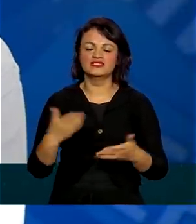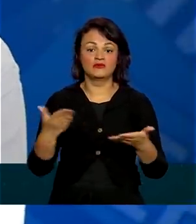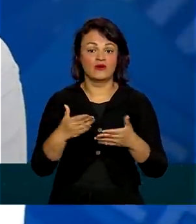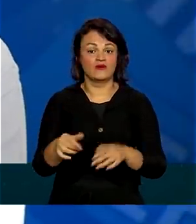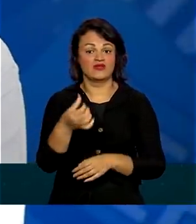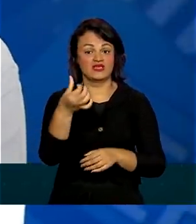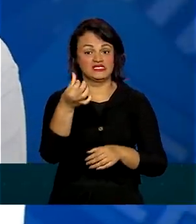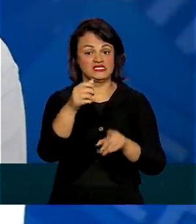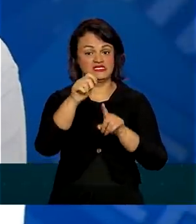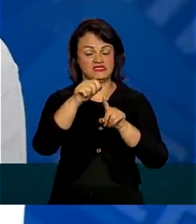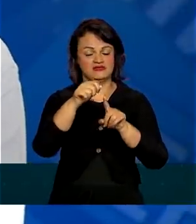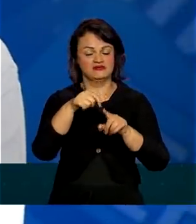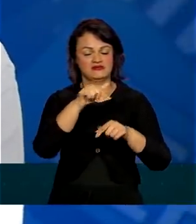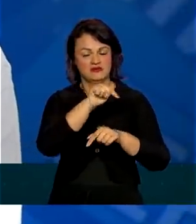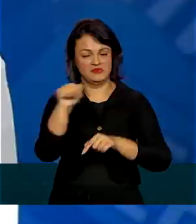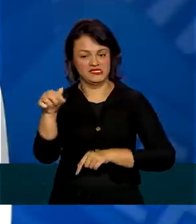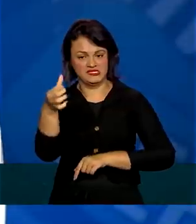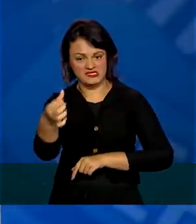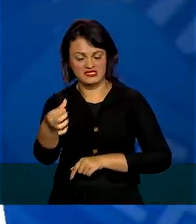semanas,